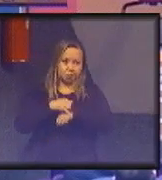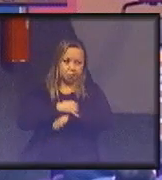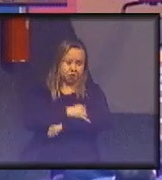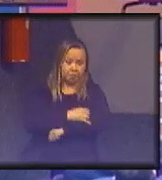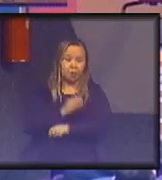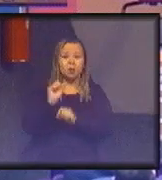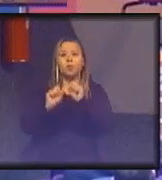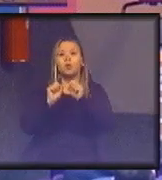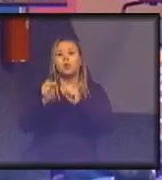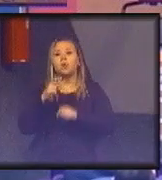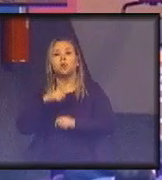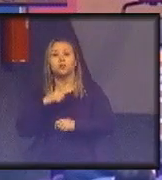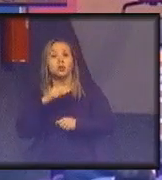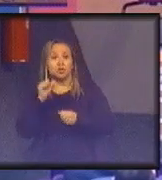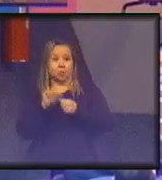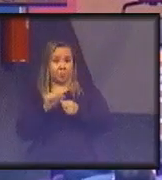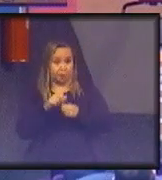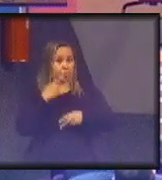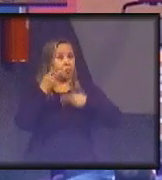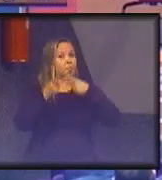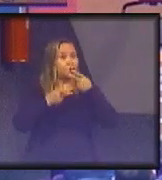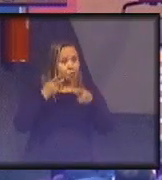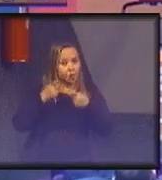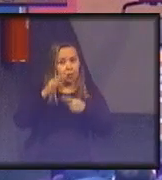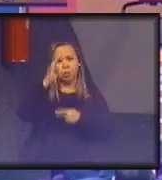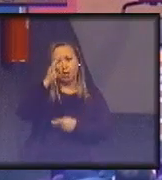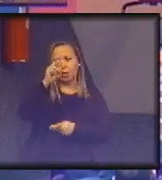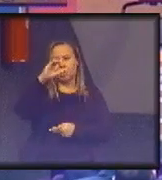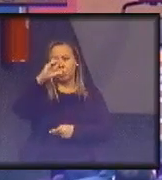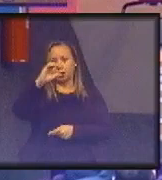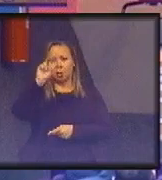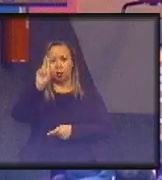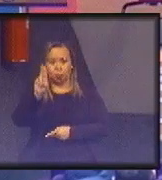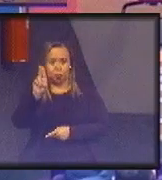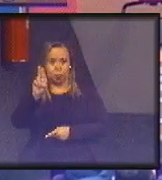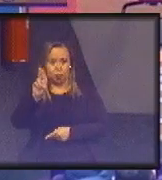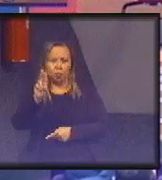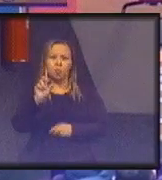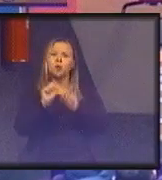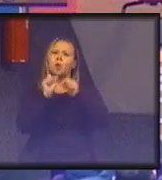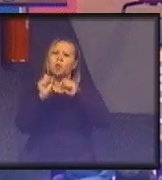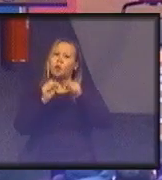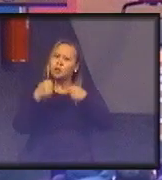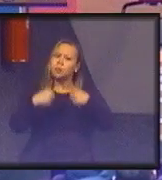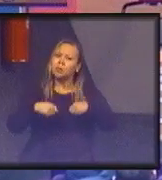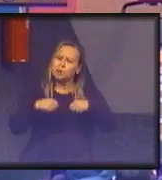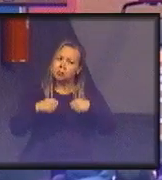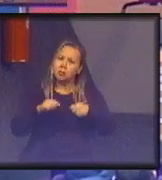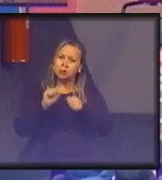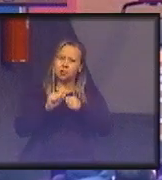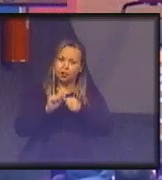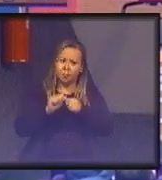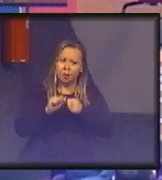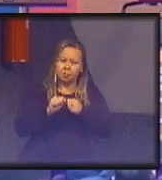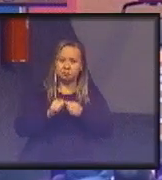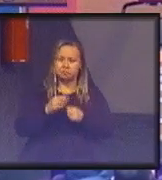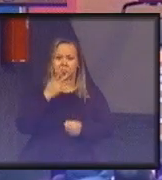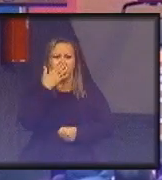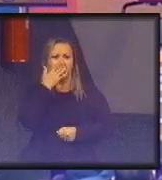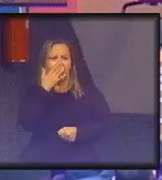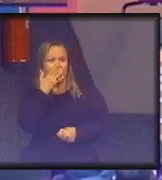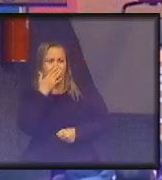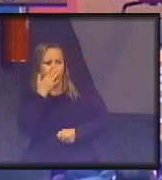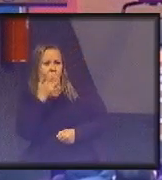que ser feito? Foi falado aqui pelo TCU. Tem uma maneira de resolver. Taxa o produto com mais açúcar, com mais